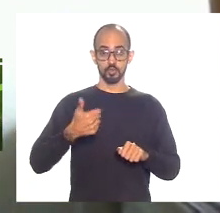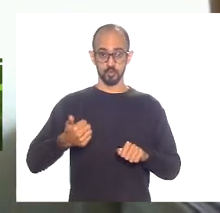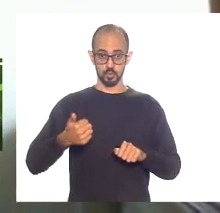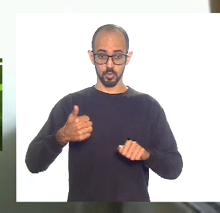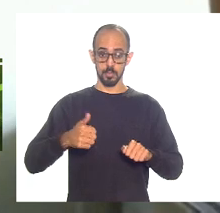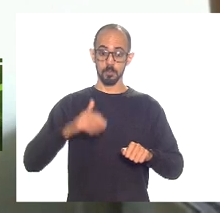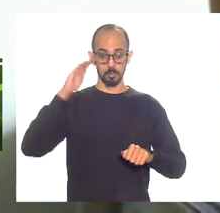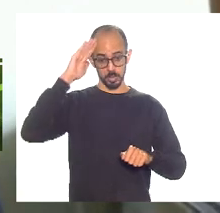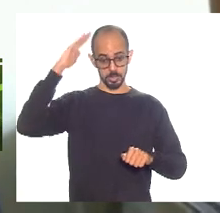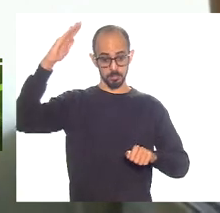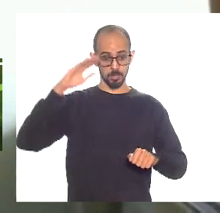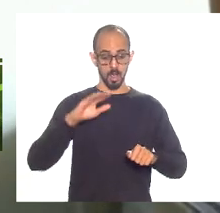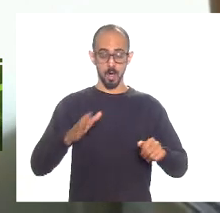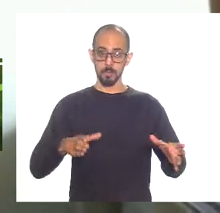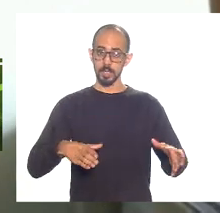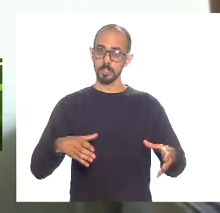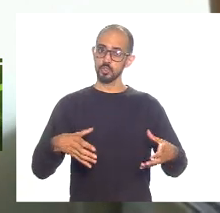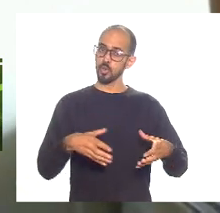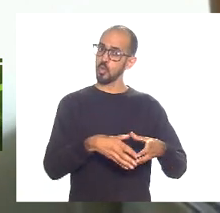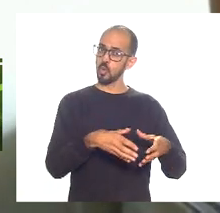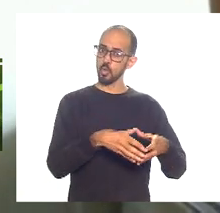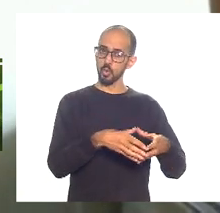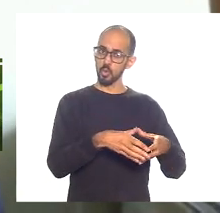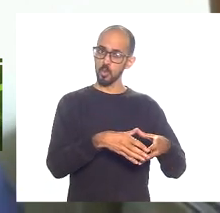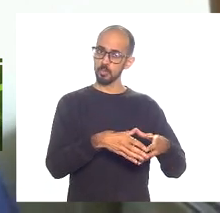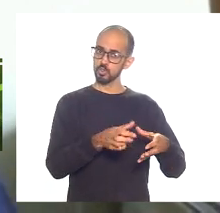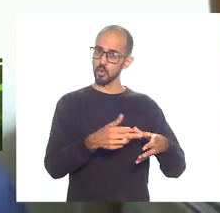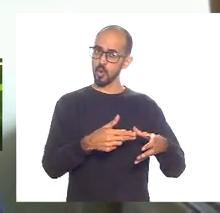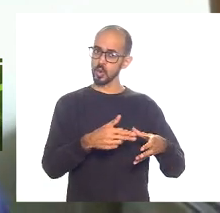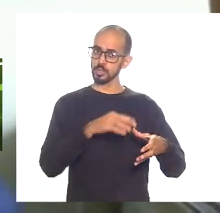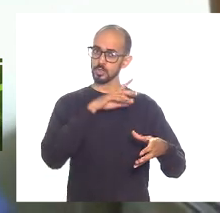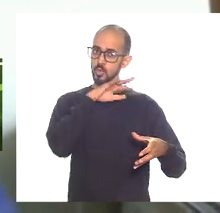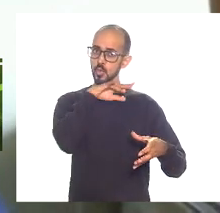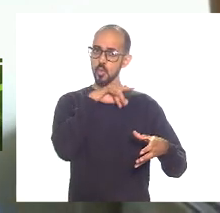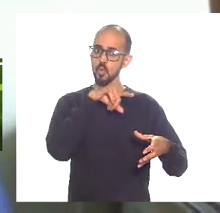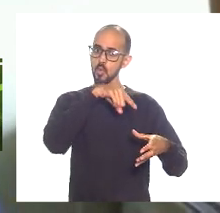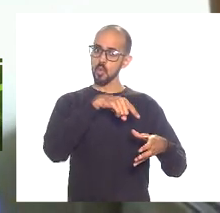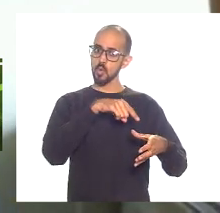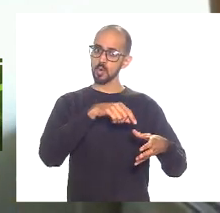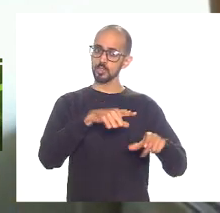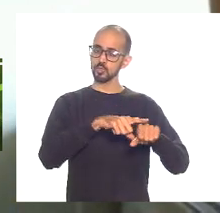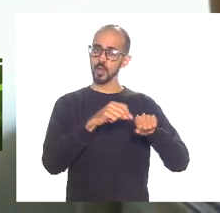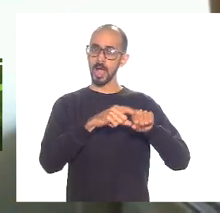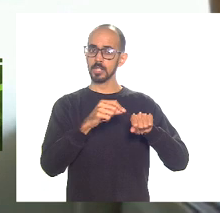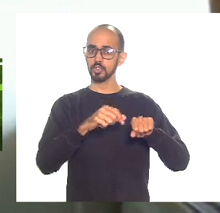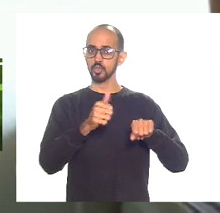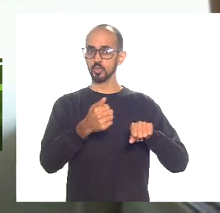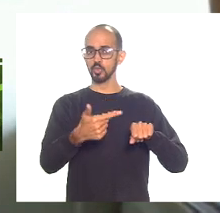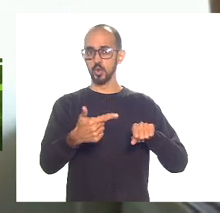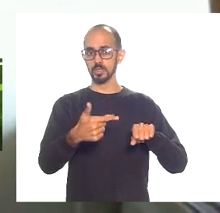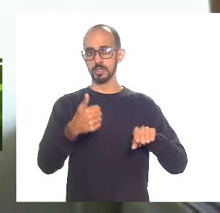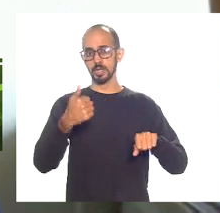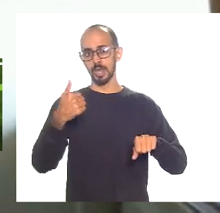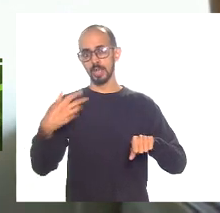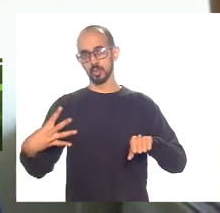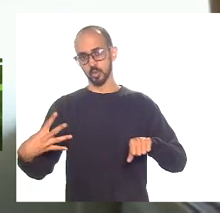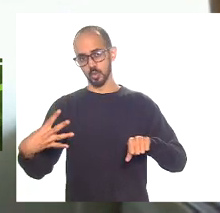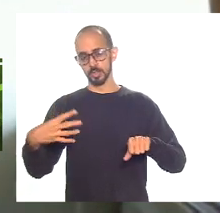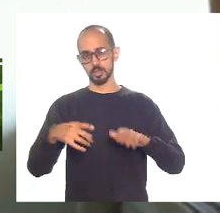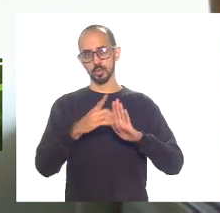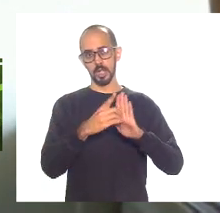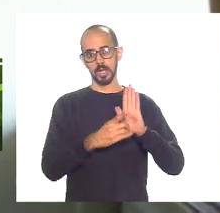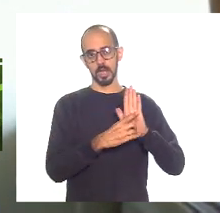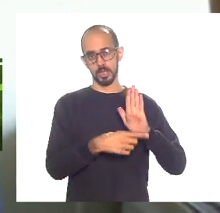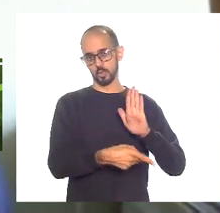maldades que está expresso no artigo 12 e no artigo 14 do decreto e aí eu queria